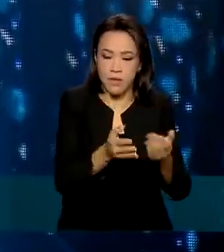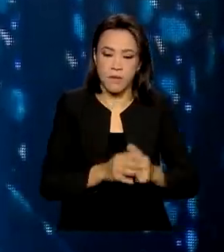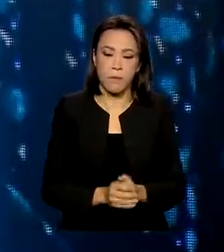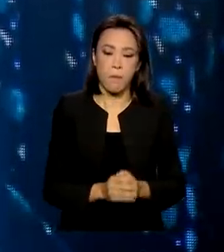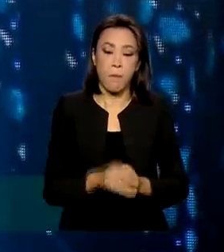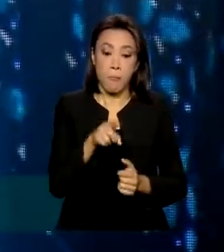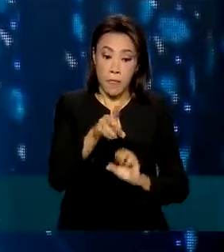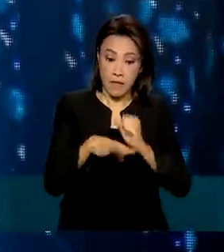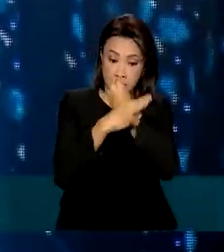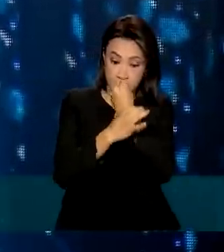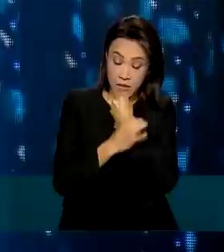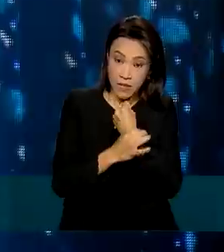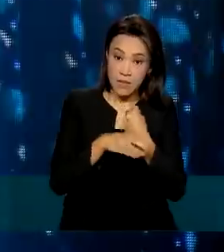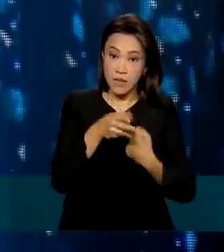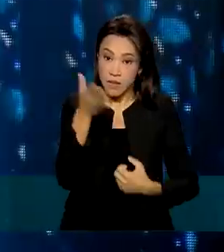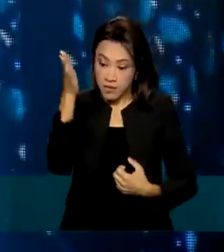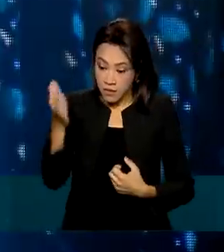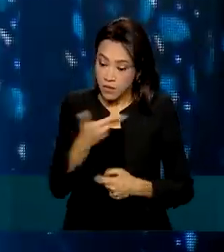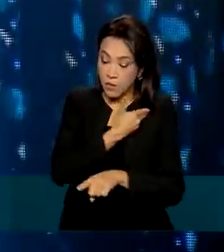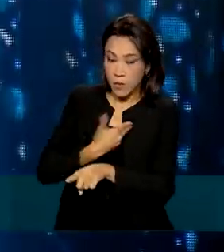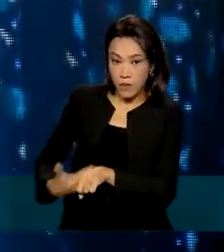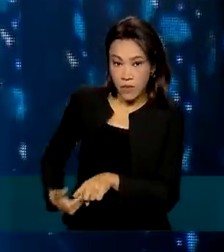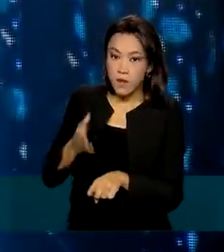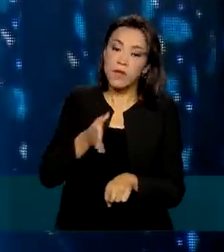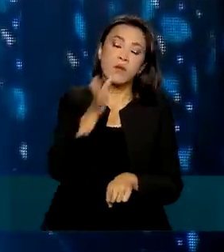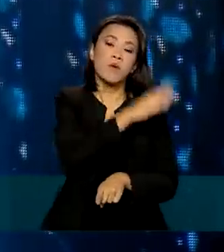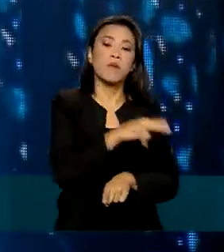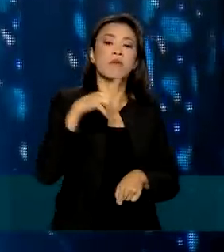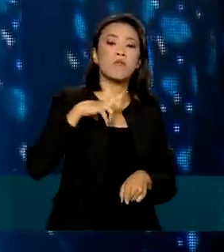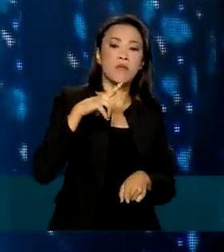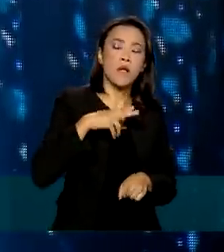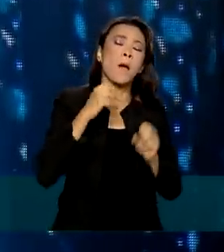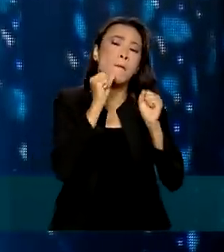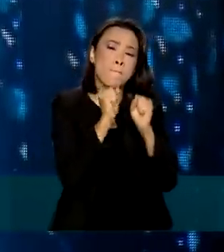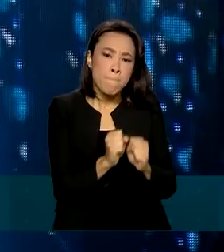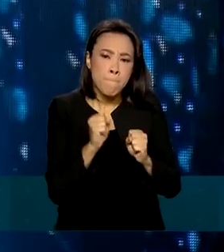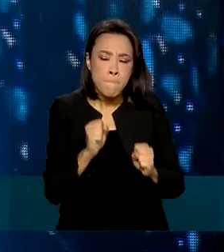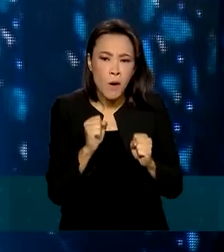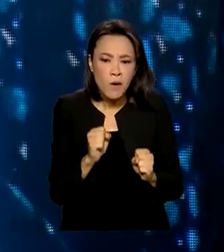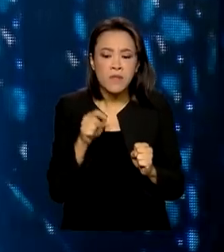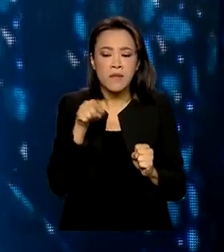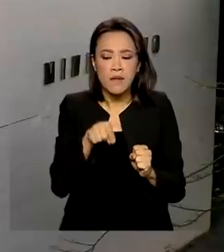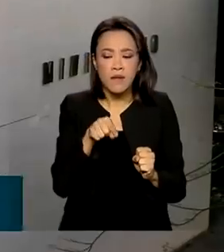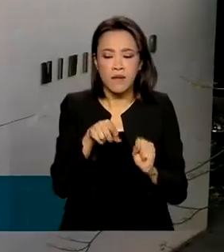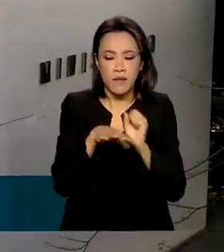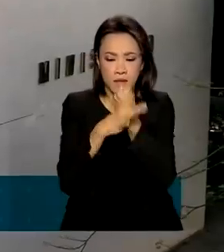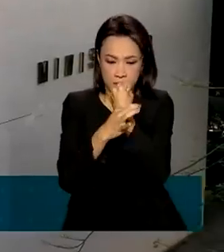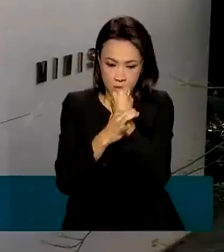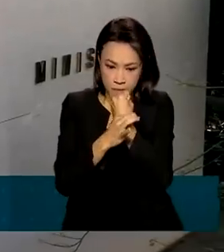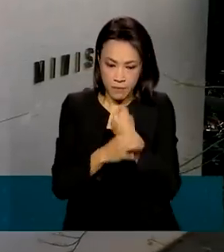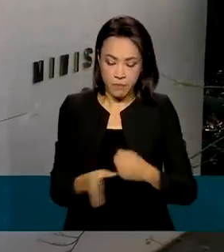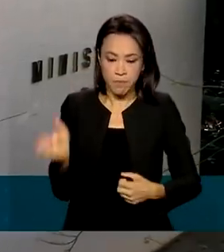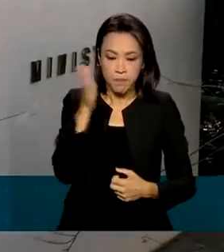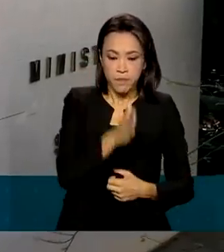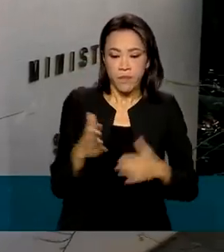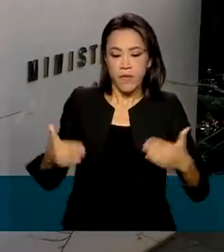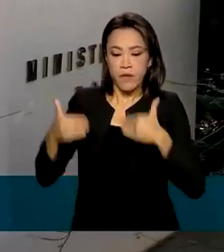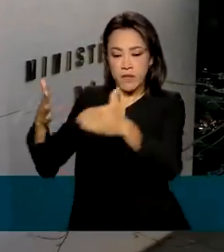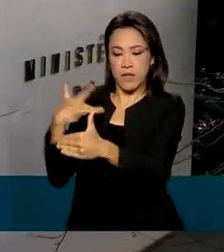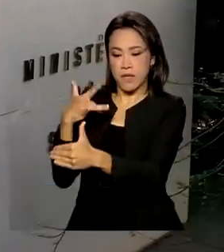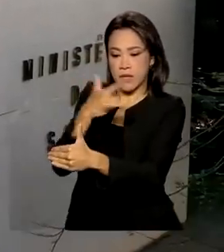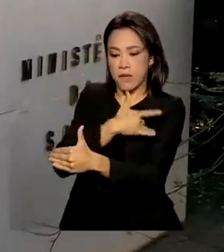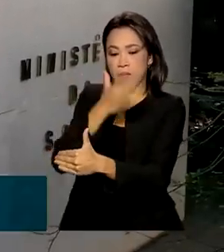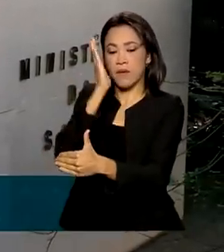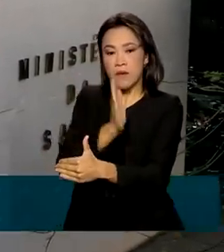todos, tanto na rede pública quanto na rede privada, pudessem exercer essa atividade de forma mais segura. O Ministério da Saúde já